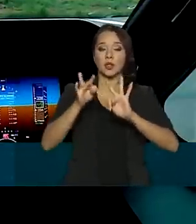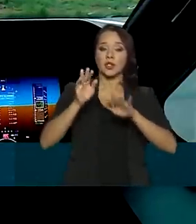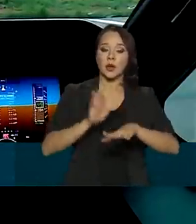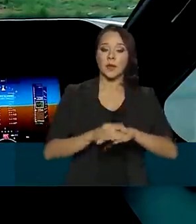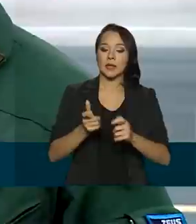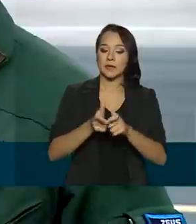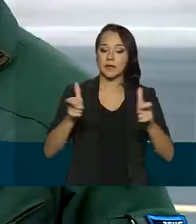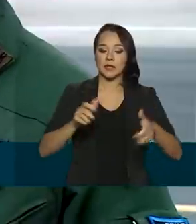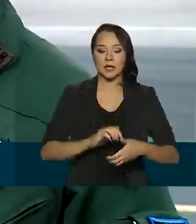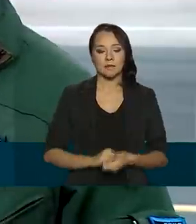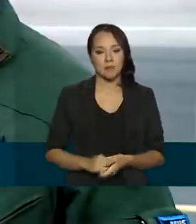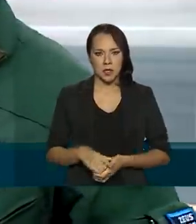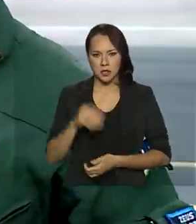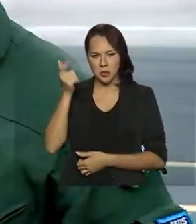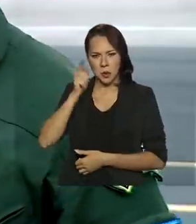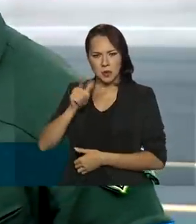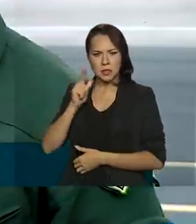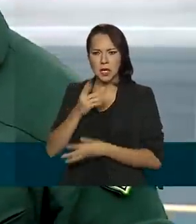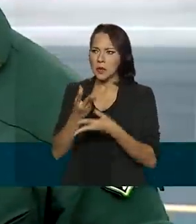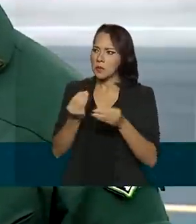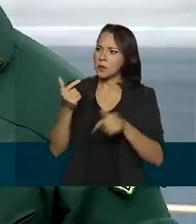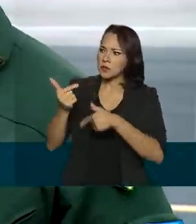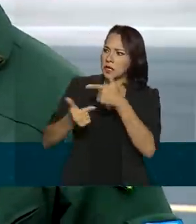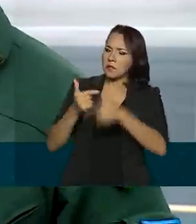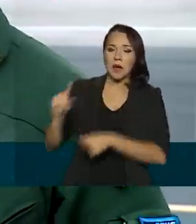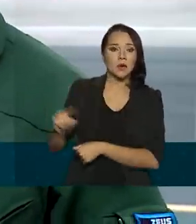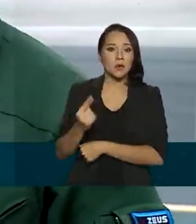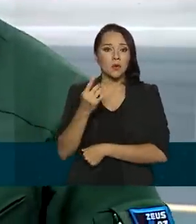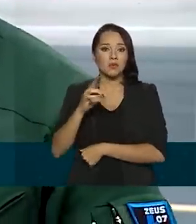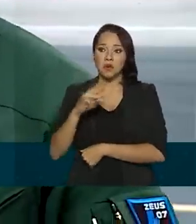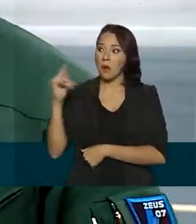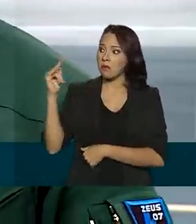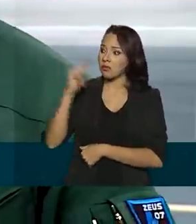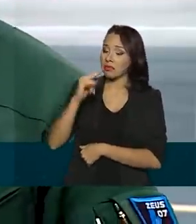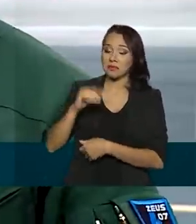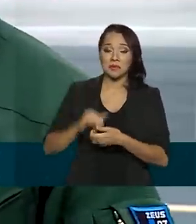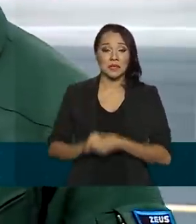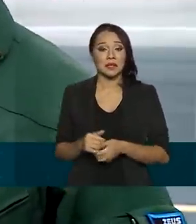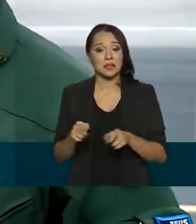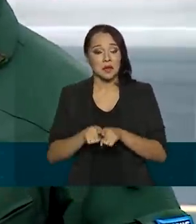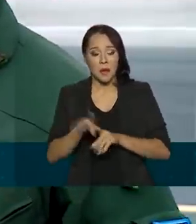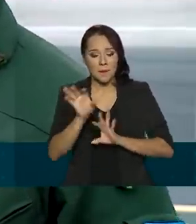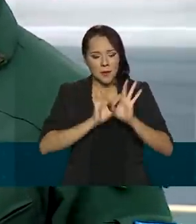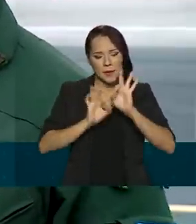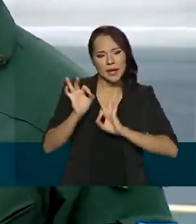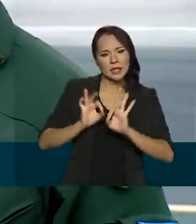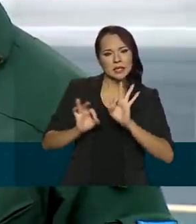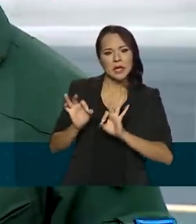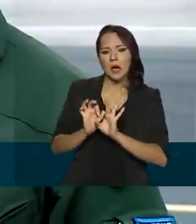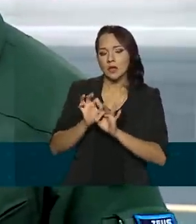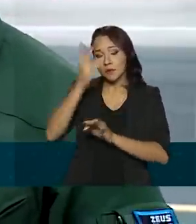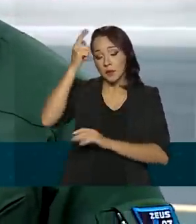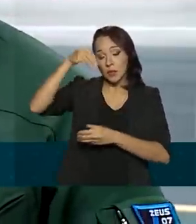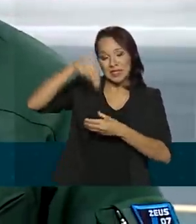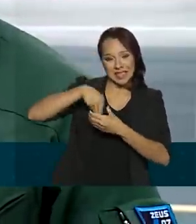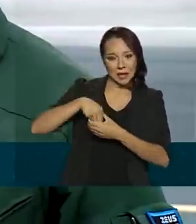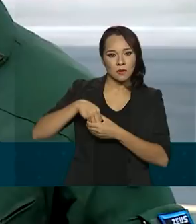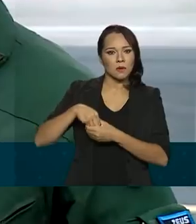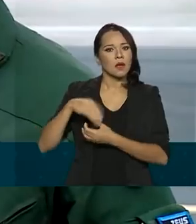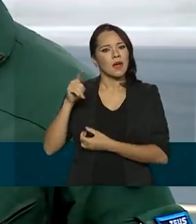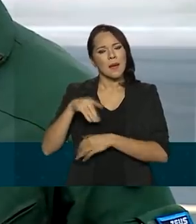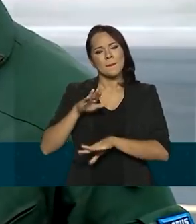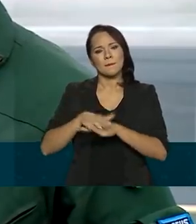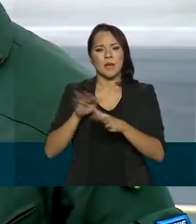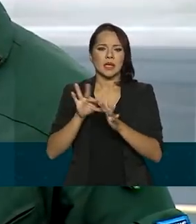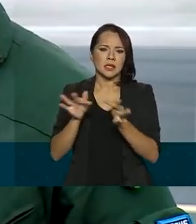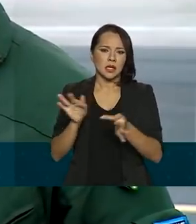avançada. A gente consegue fazer muitas missões com uma única aeronave e também a preparação das tripulações é mais